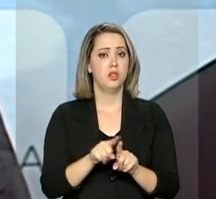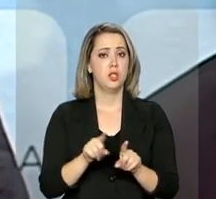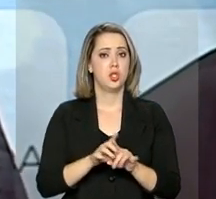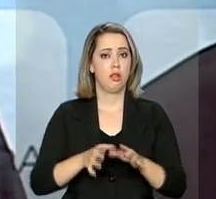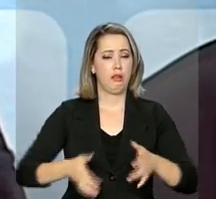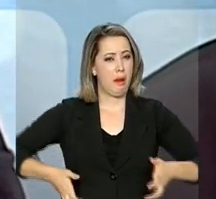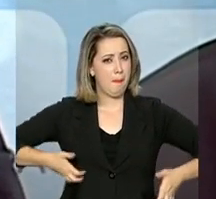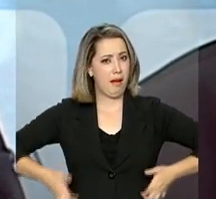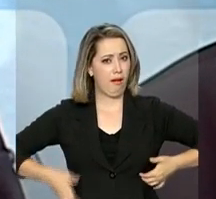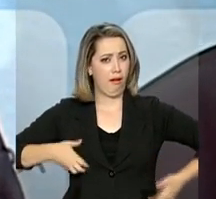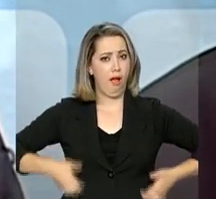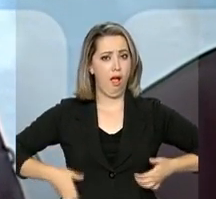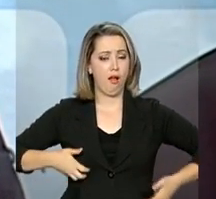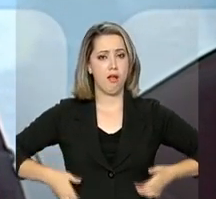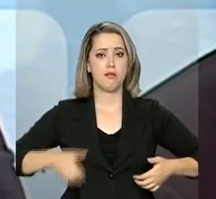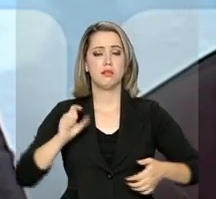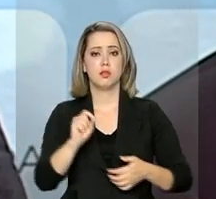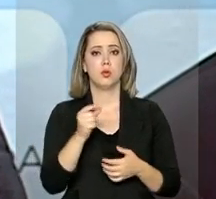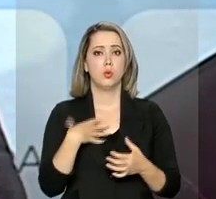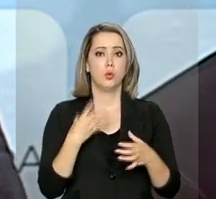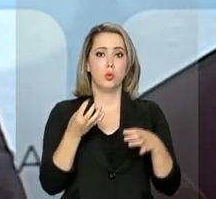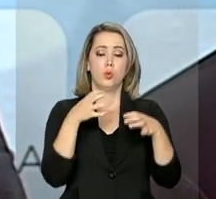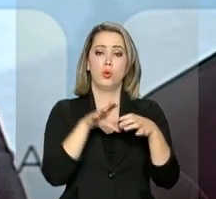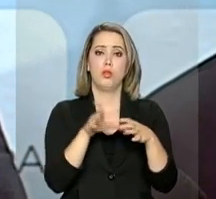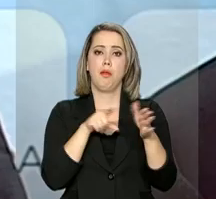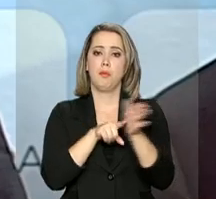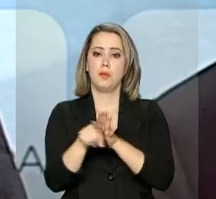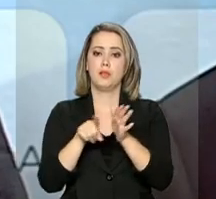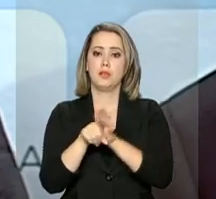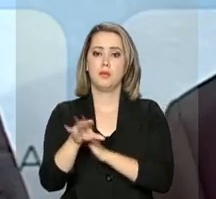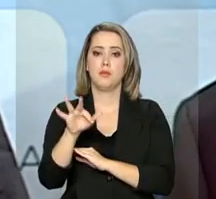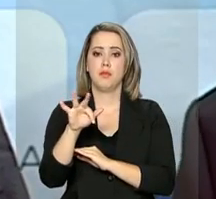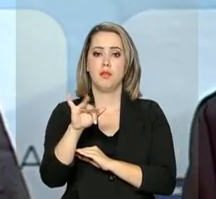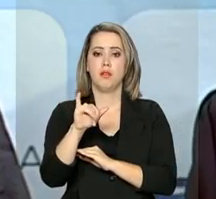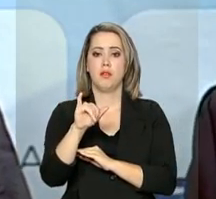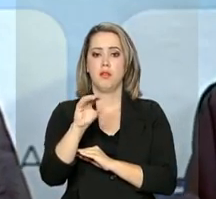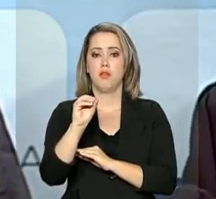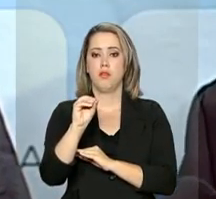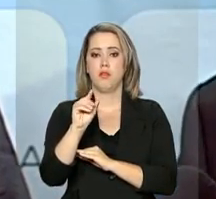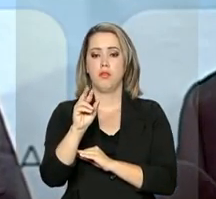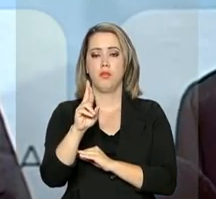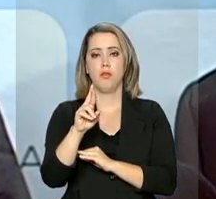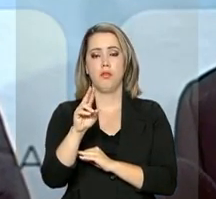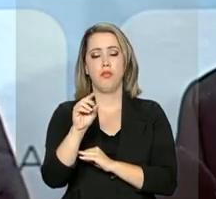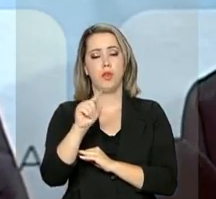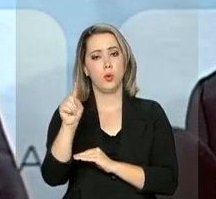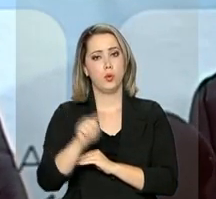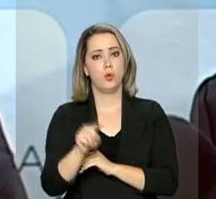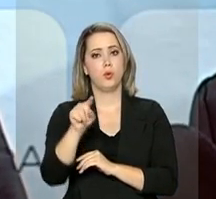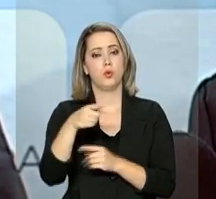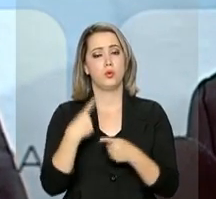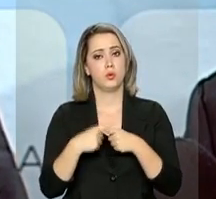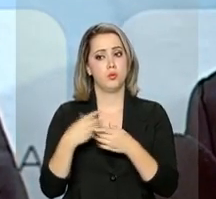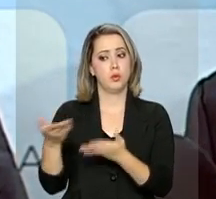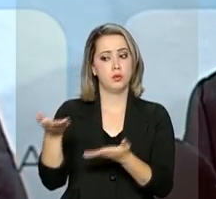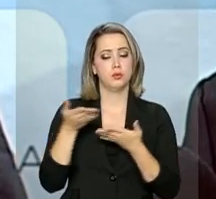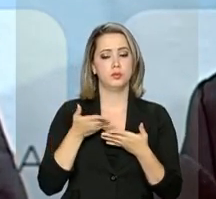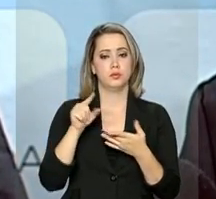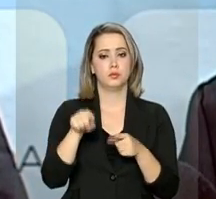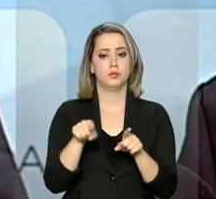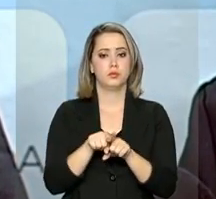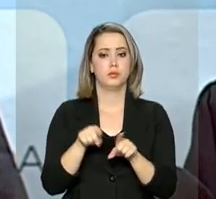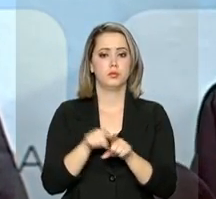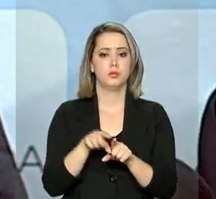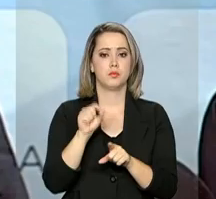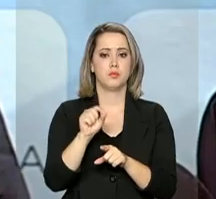infectados dentro da Fiocruz pela vinda do material através do